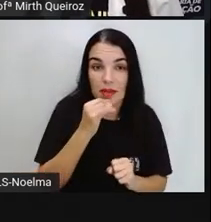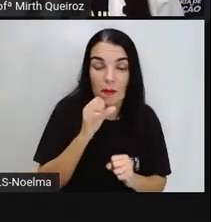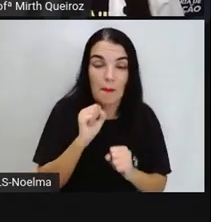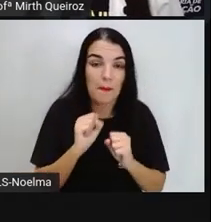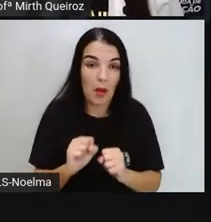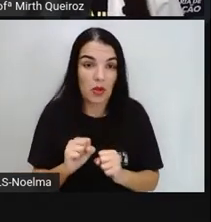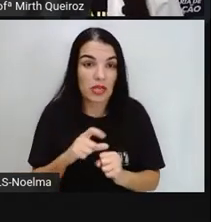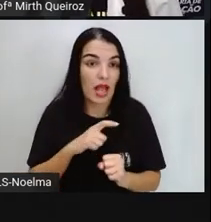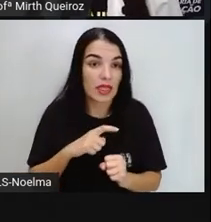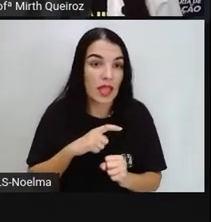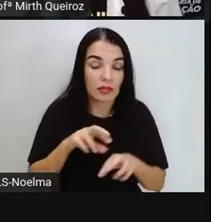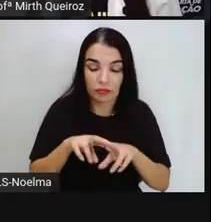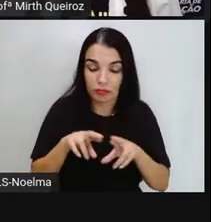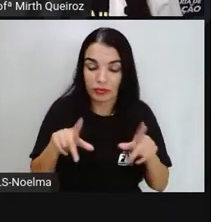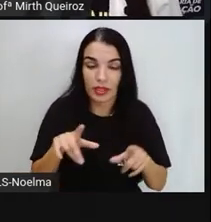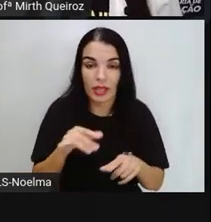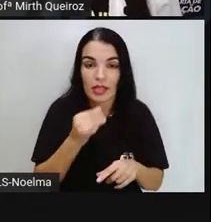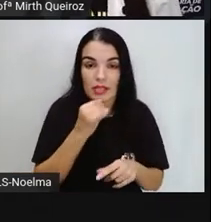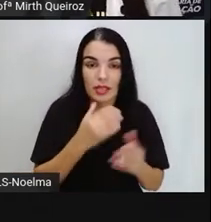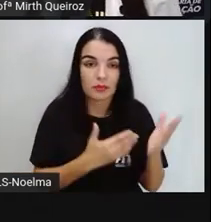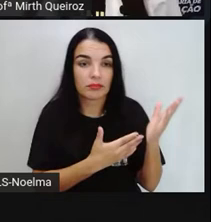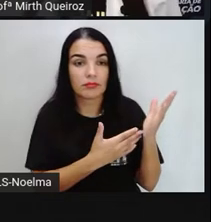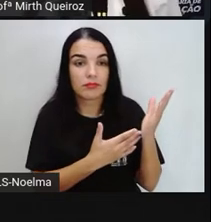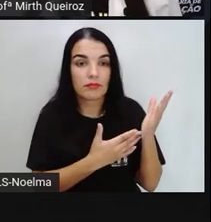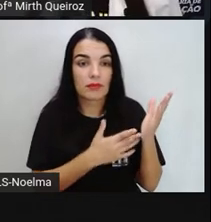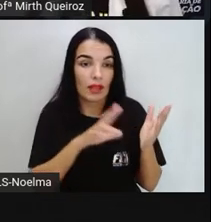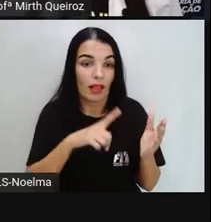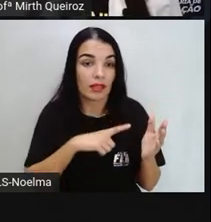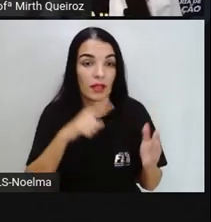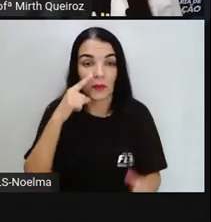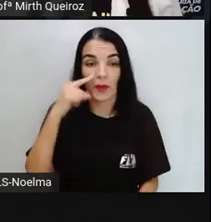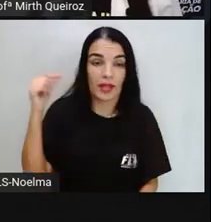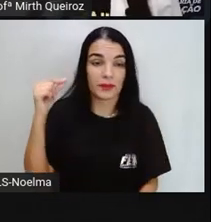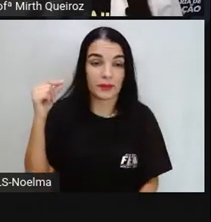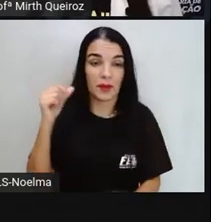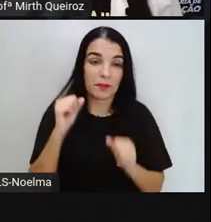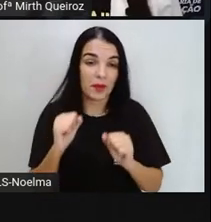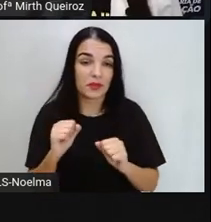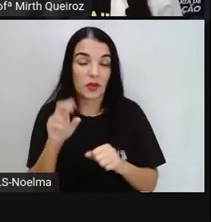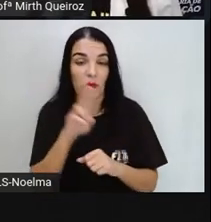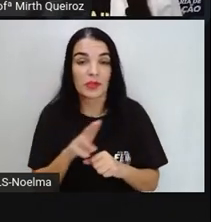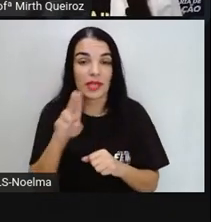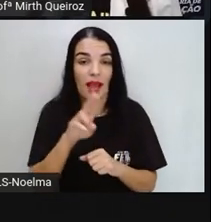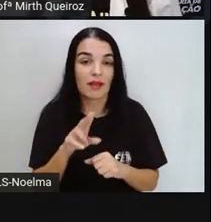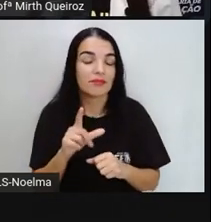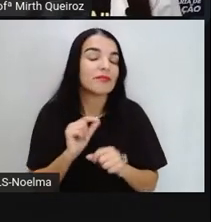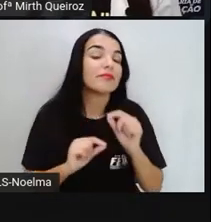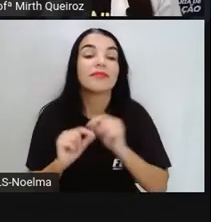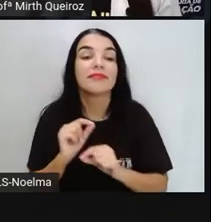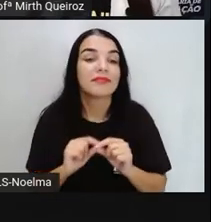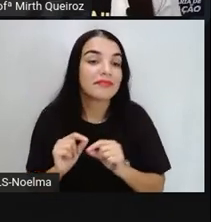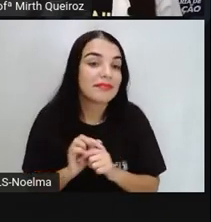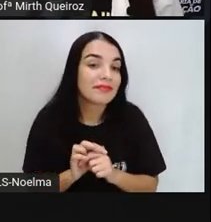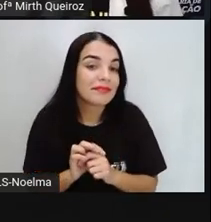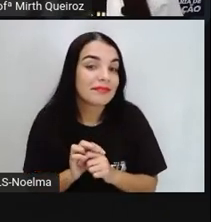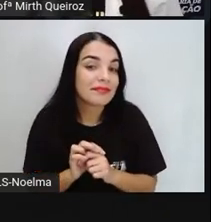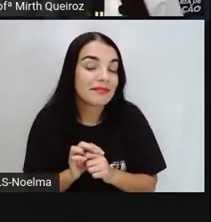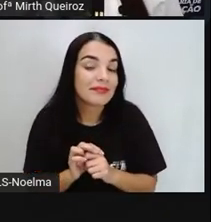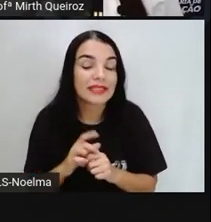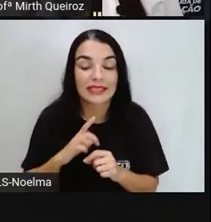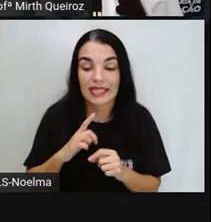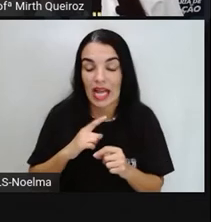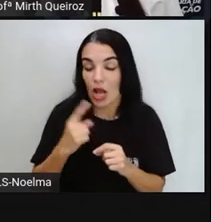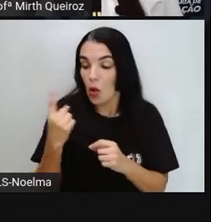de diversas formas. Por exemplo, eu posso criar um gato usando as formas geométricas de um jeito, né?